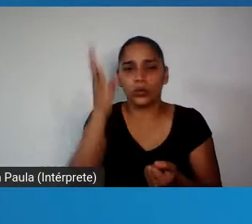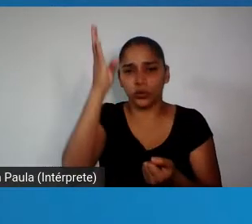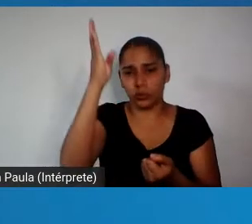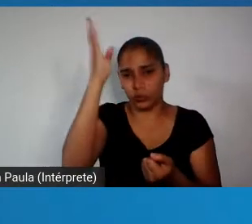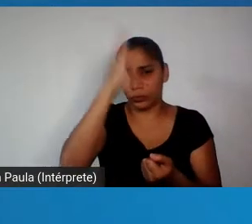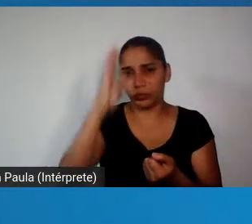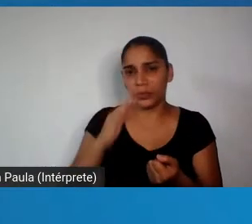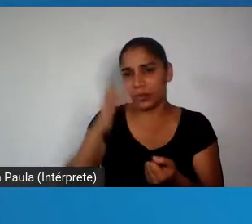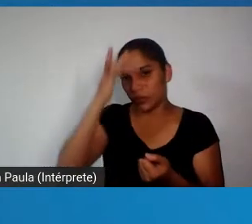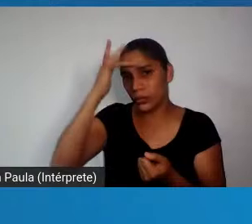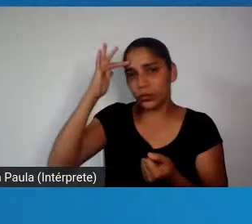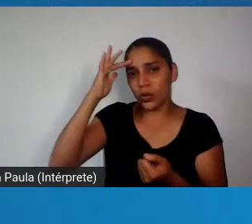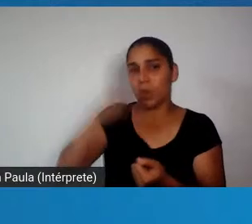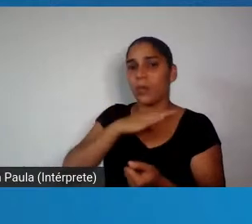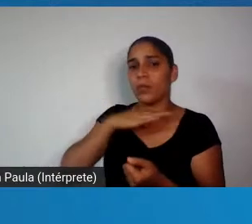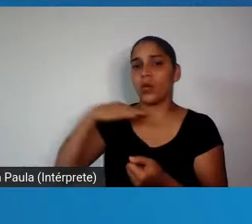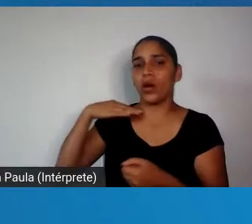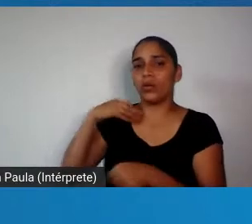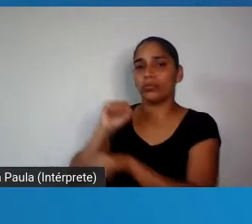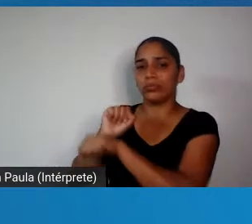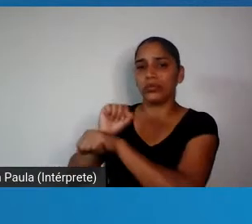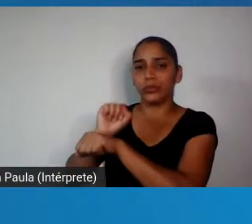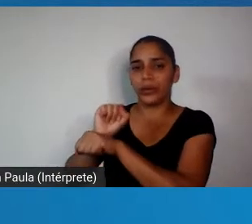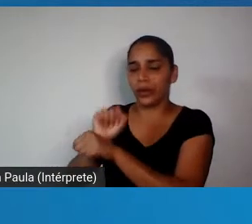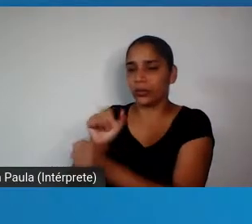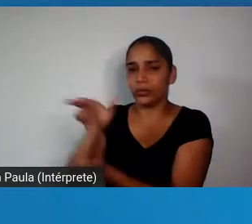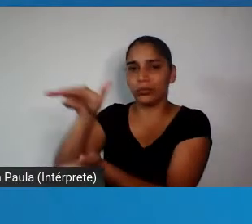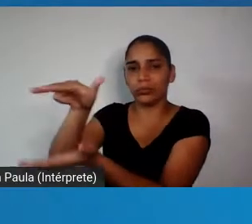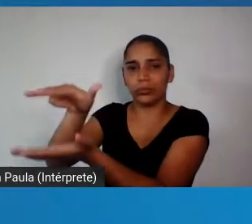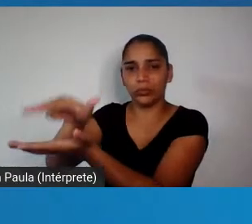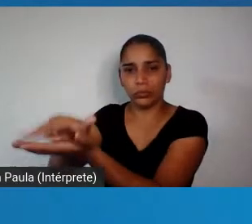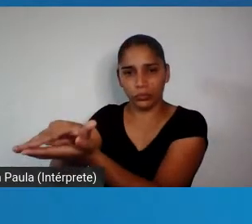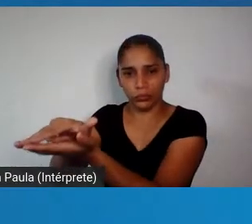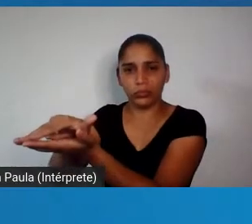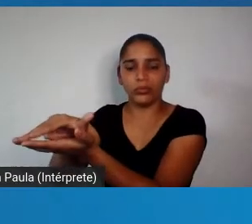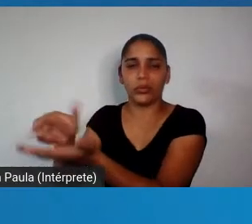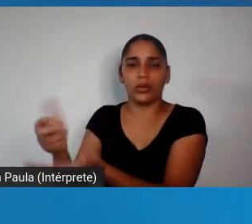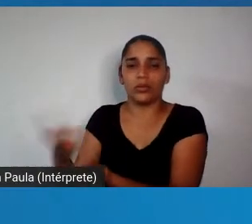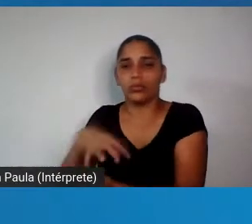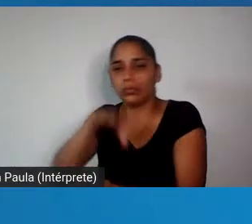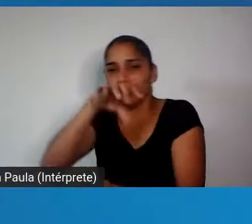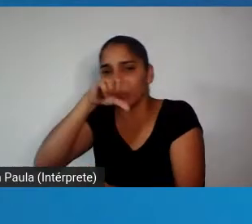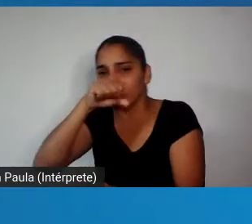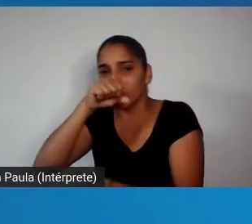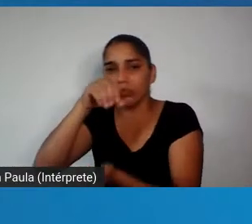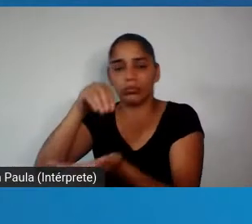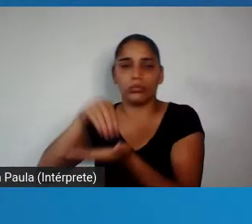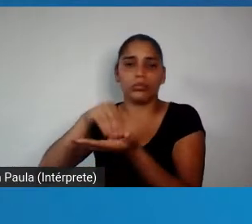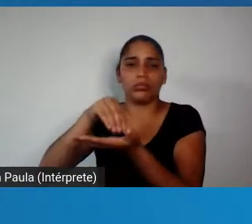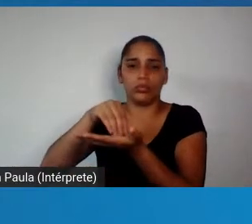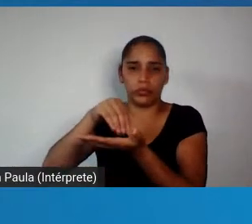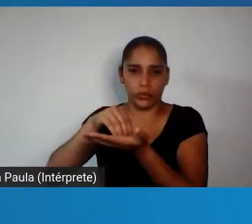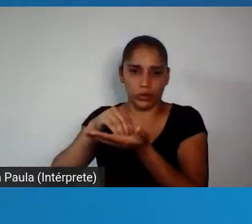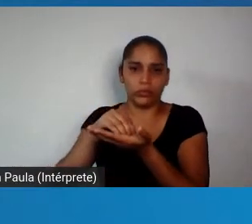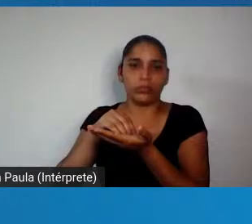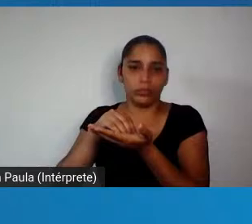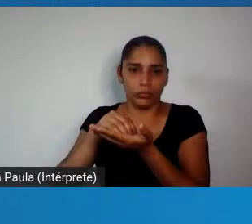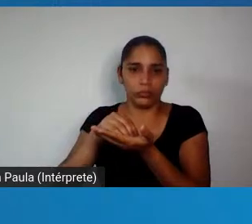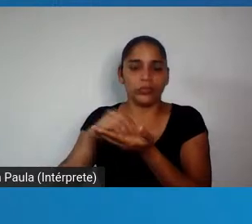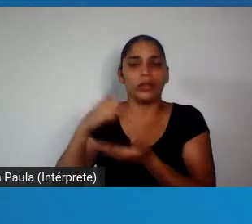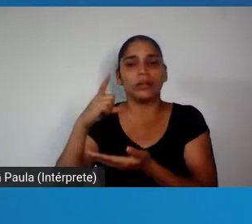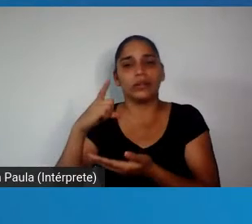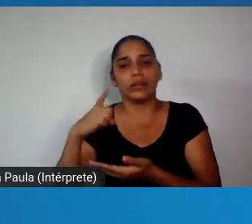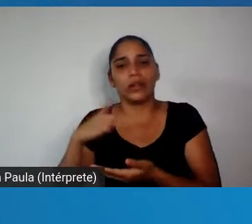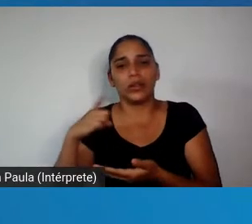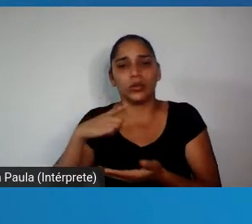nas enfermarias do SUS aguardando um leito de CTI, aguardando um respirador, nós fizemos aquele movimento de tentar criar